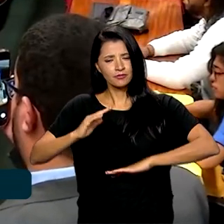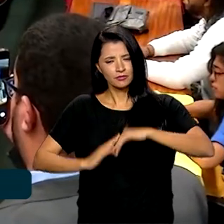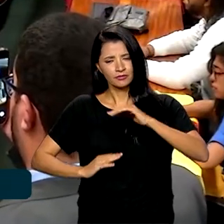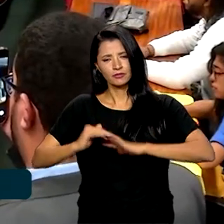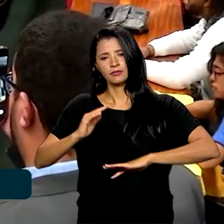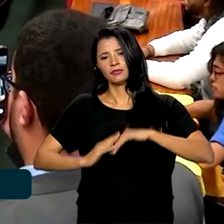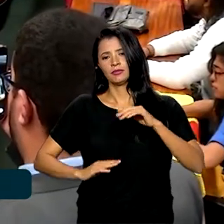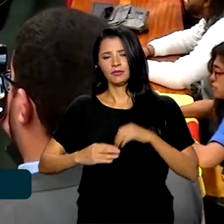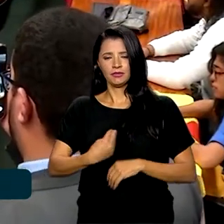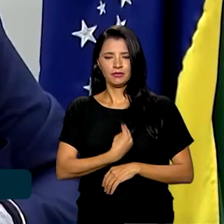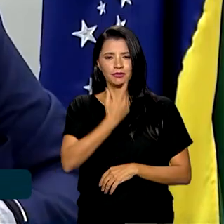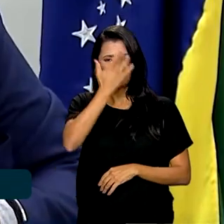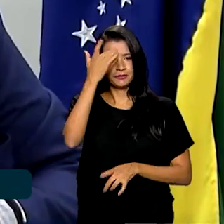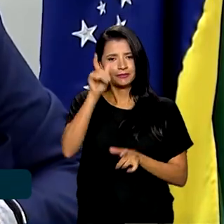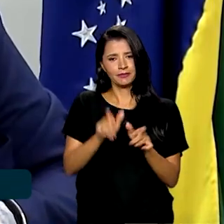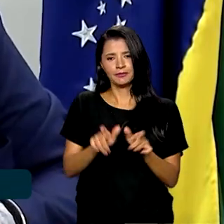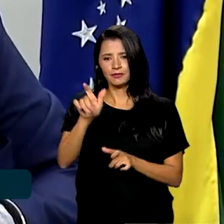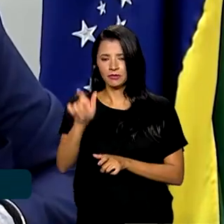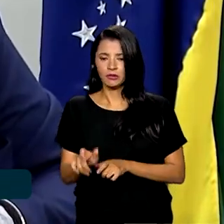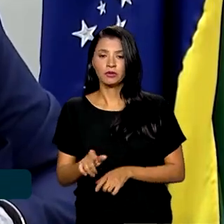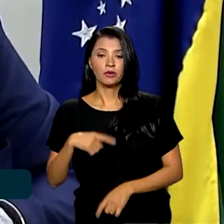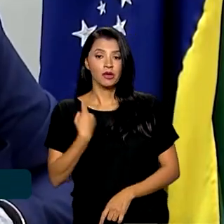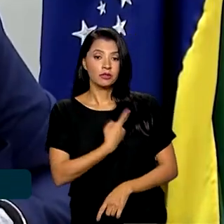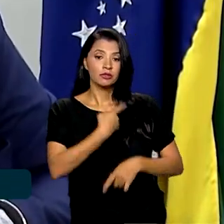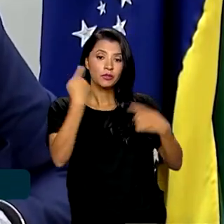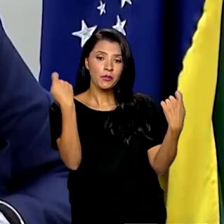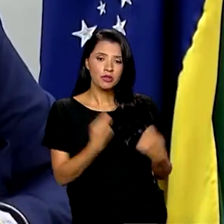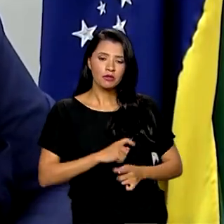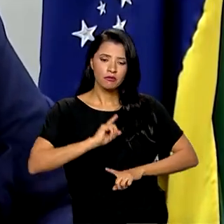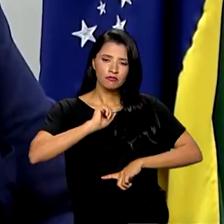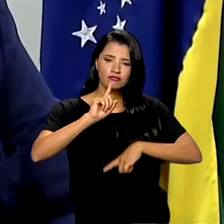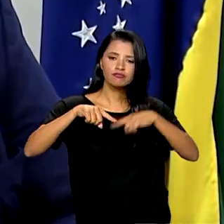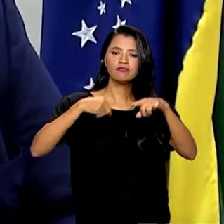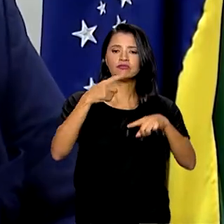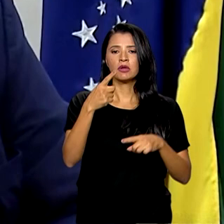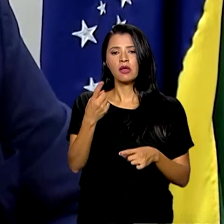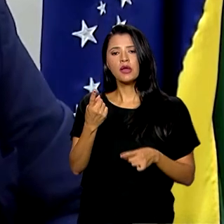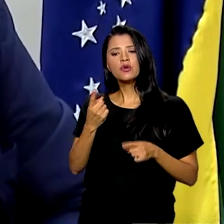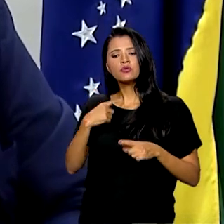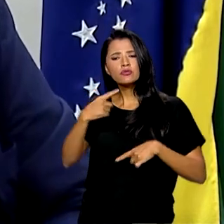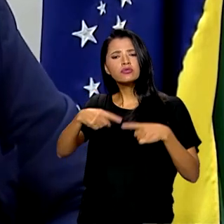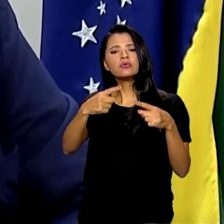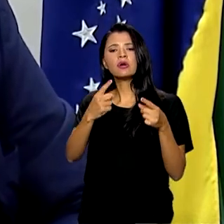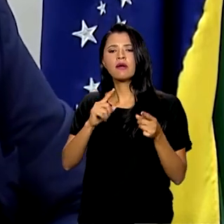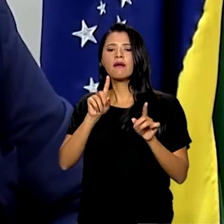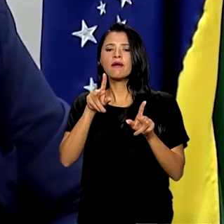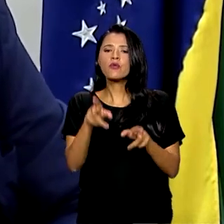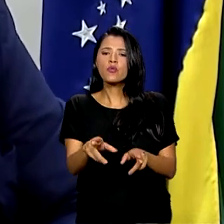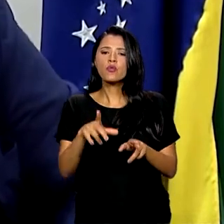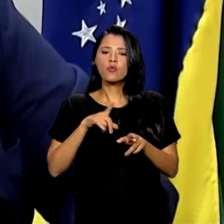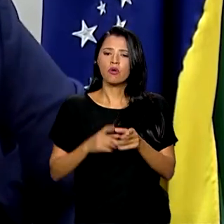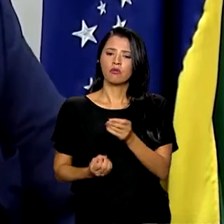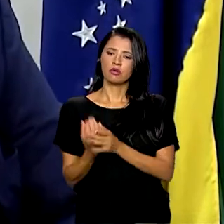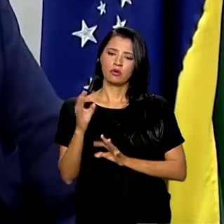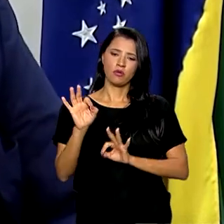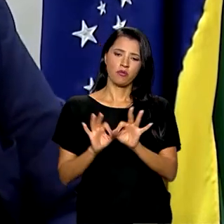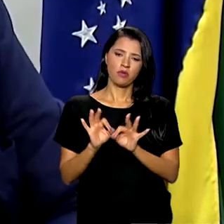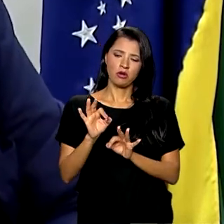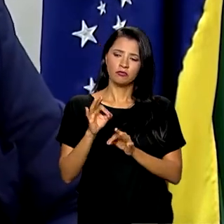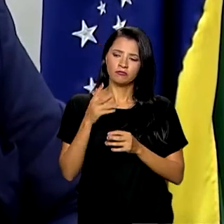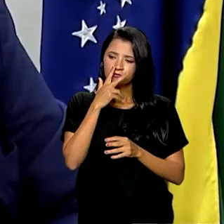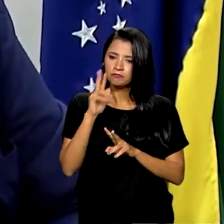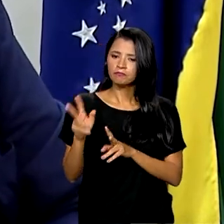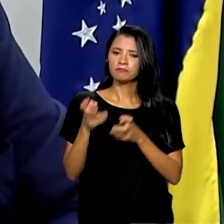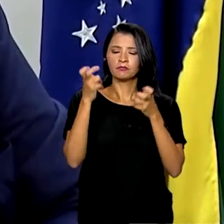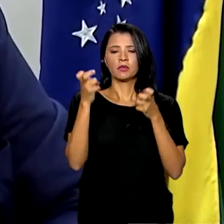vida das pessoas. A gente precisava avançar, e avançar significava construir um plano que reconhecesse que